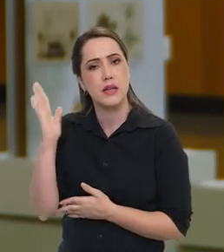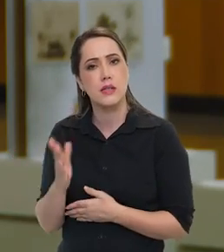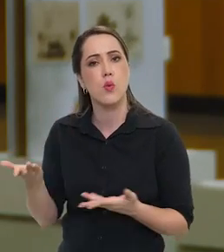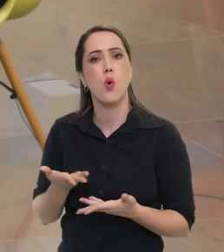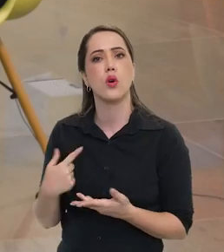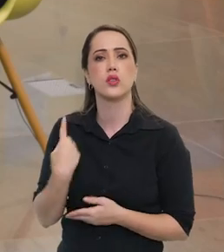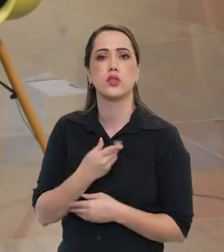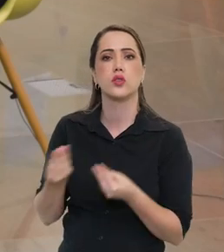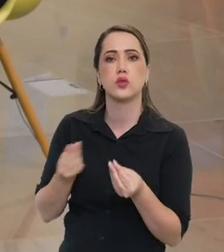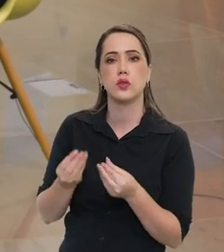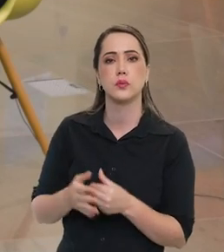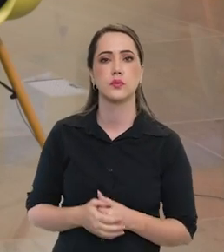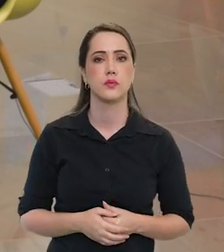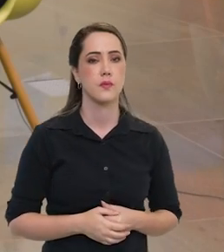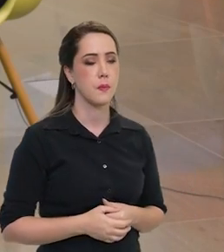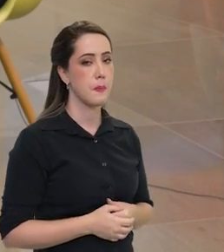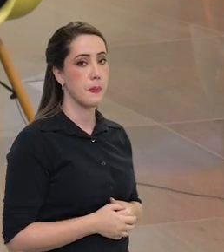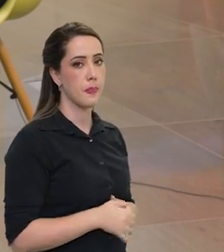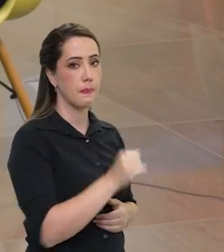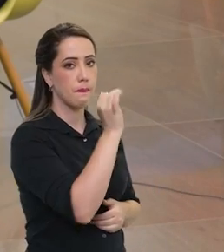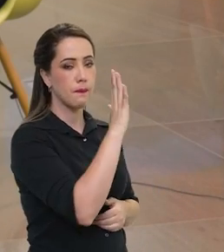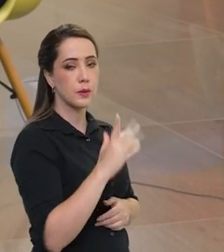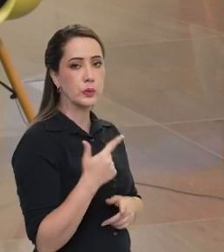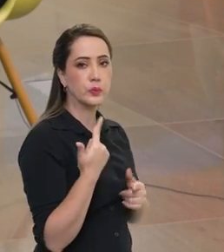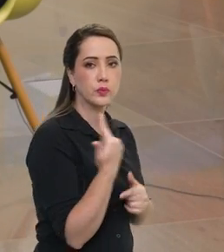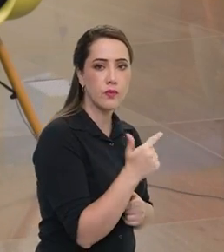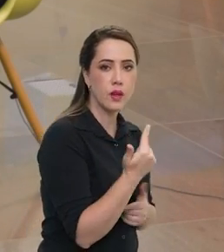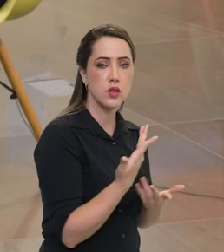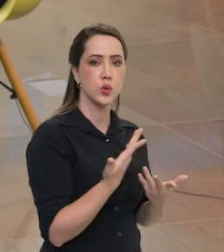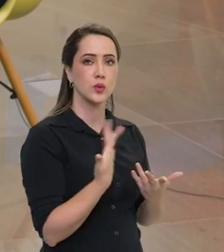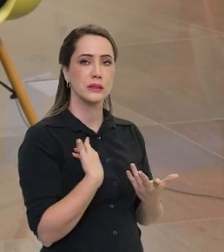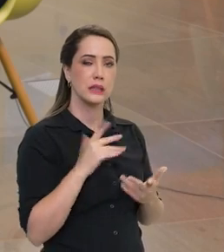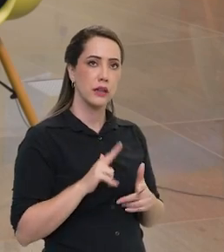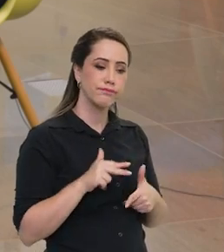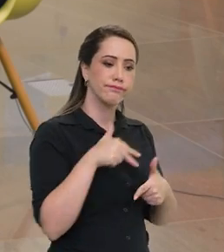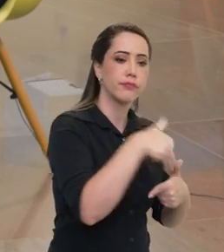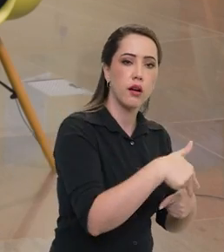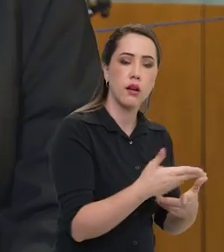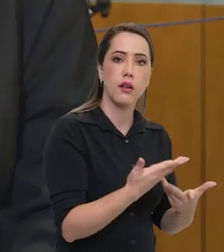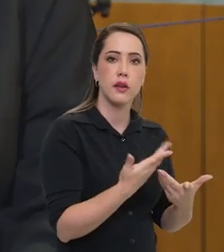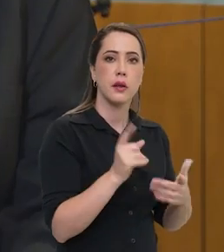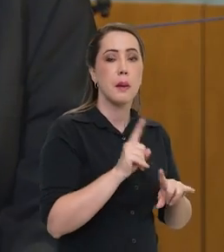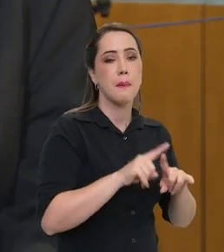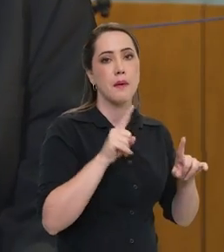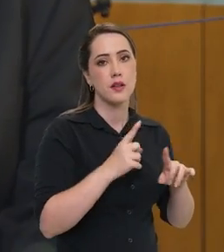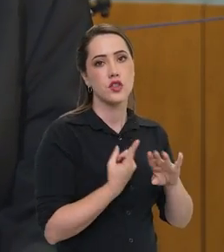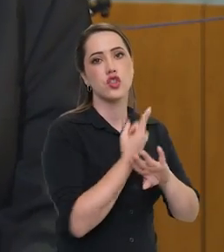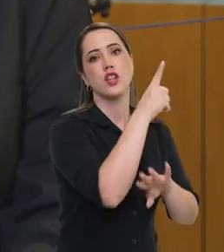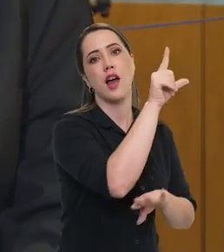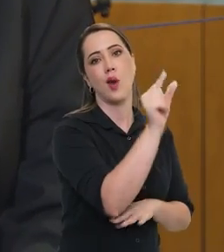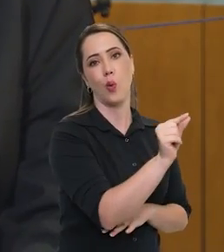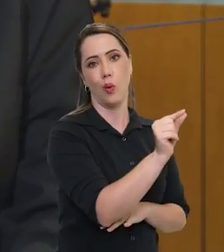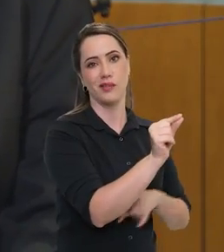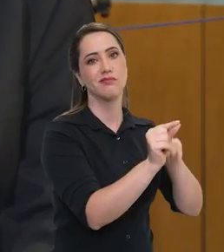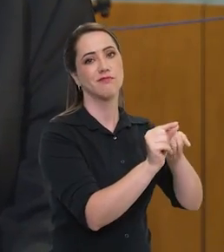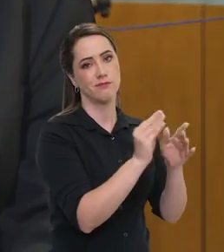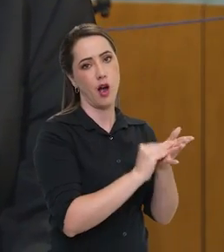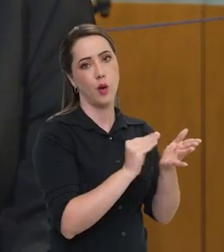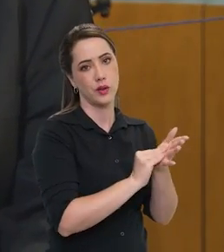nessa corrida? O Brasil não tem um protagonismo em ida à Lua ainda. Nós chegaremos lá.